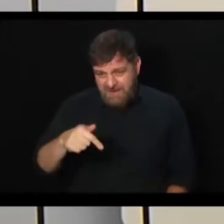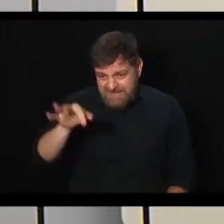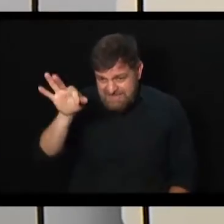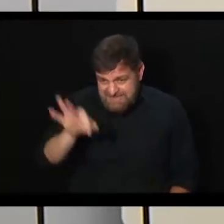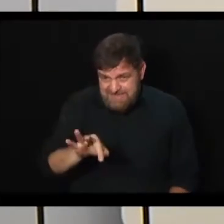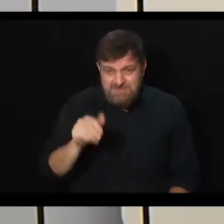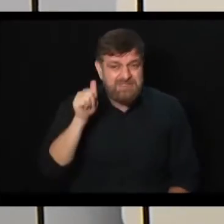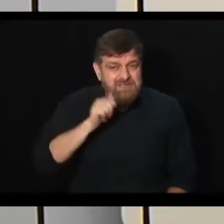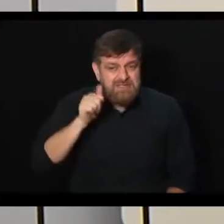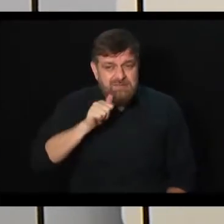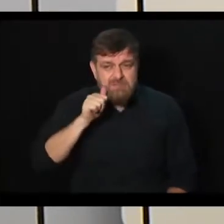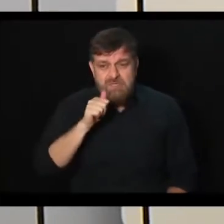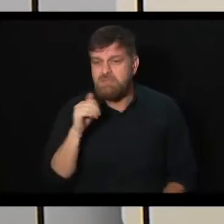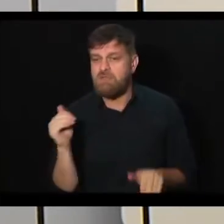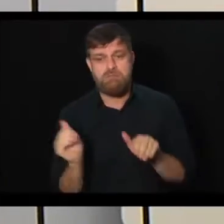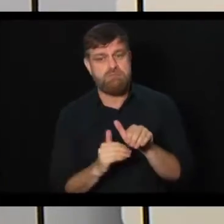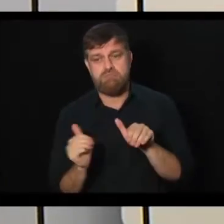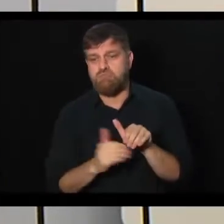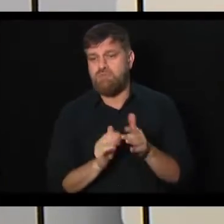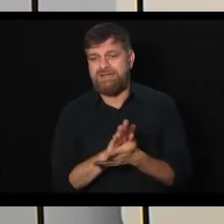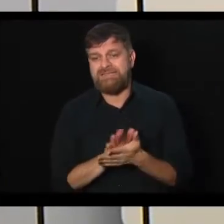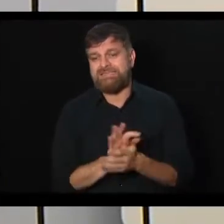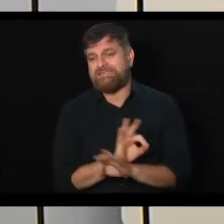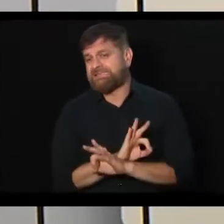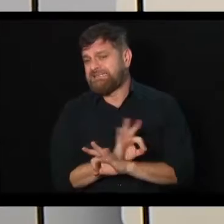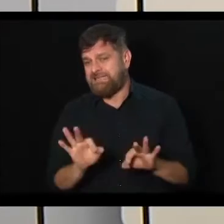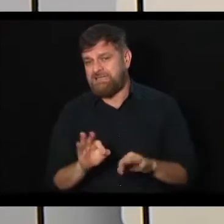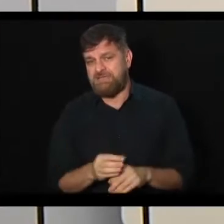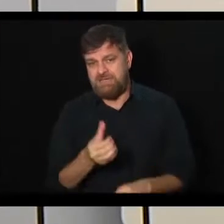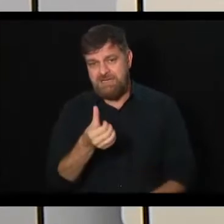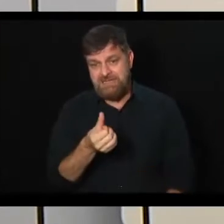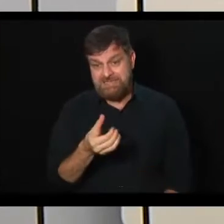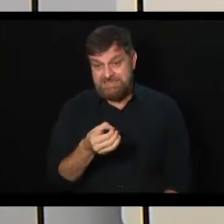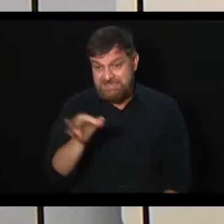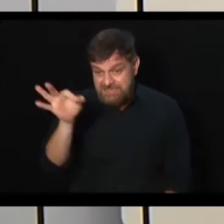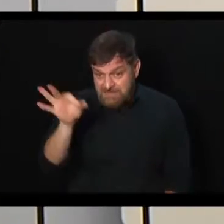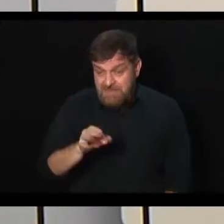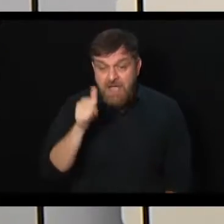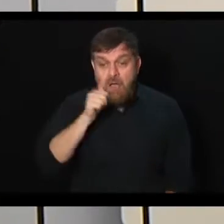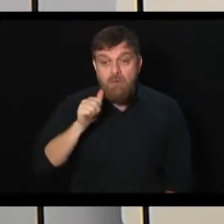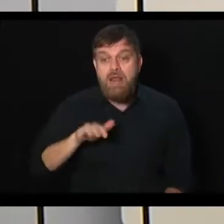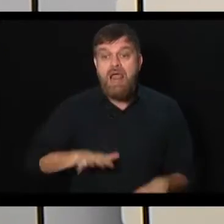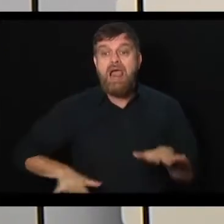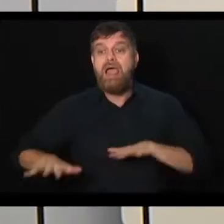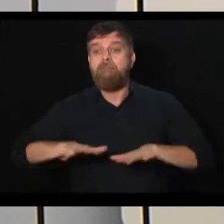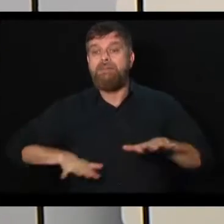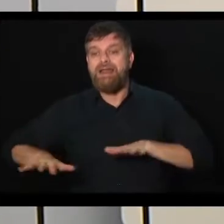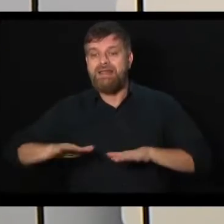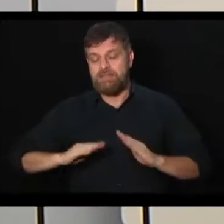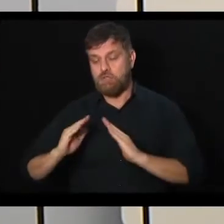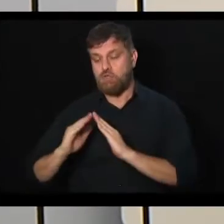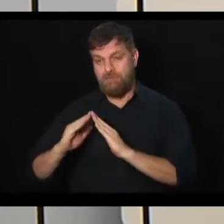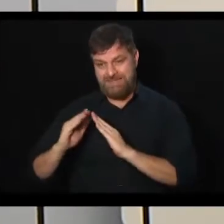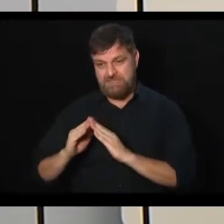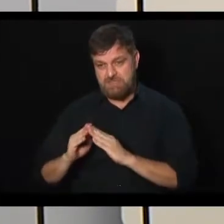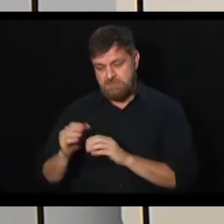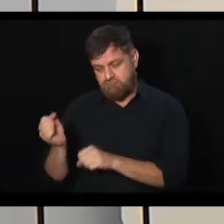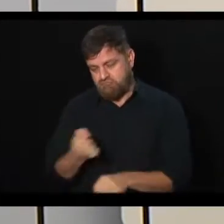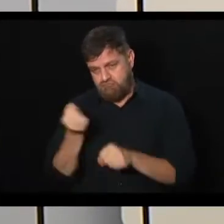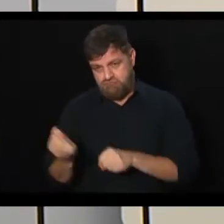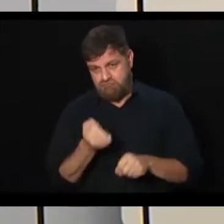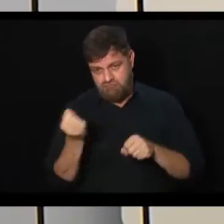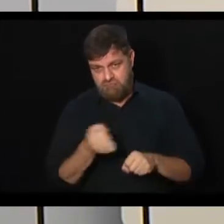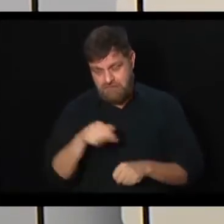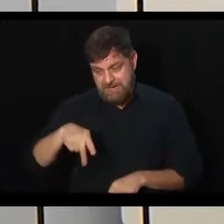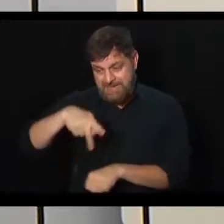das mulheres não contribuem para a Previdência. Mais de 60% das empregadas domésticas, lembrando que o Brasil é o país do mundo